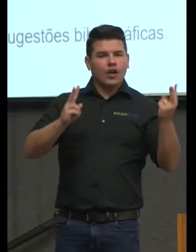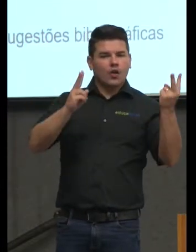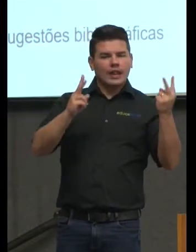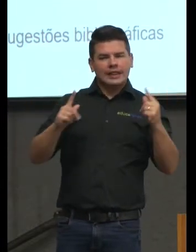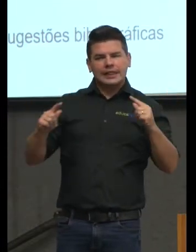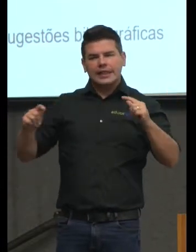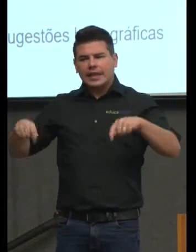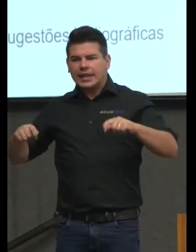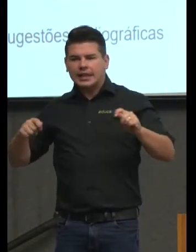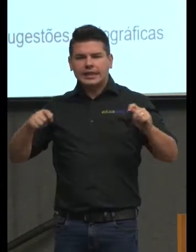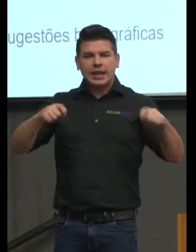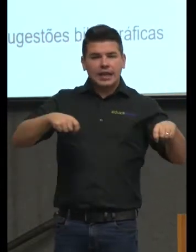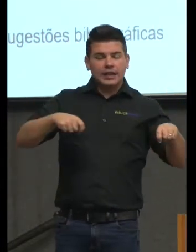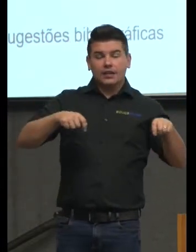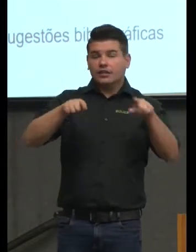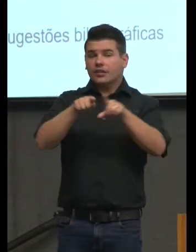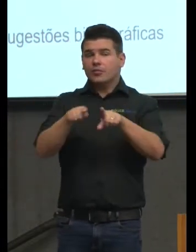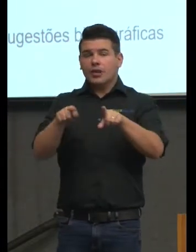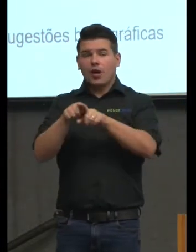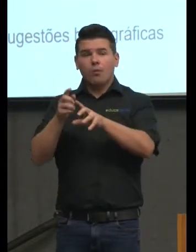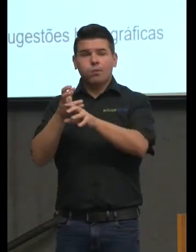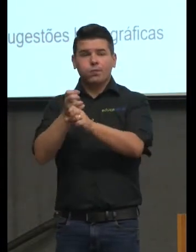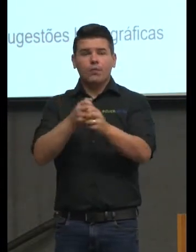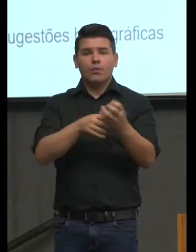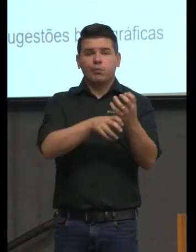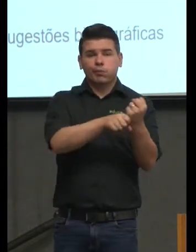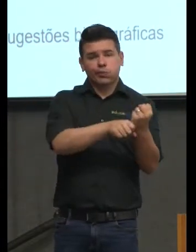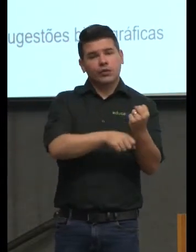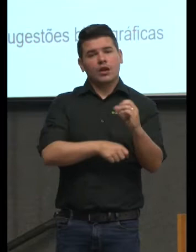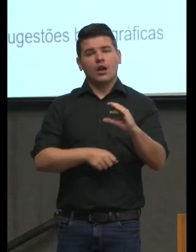pena e também como cálculo como